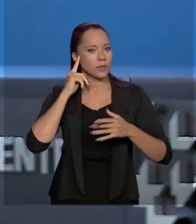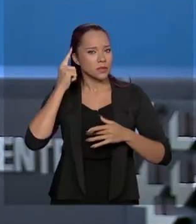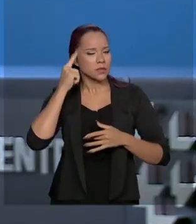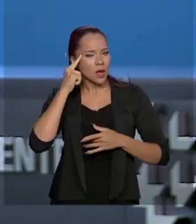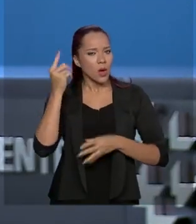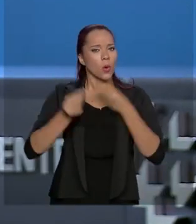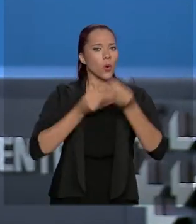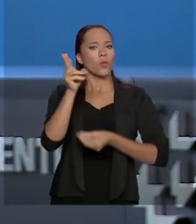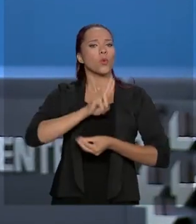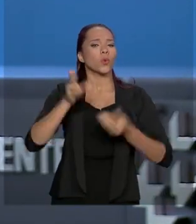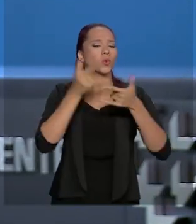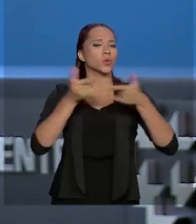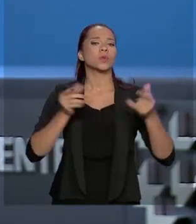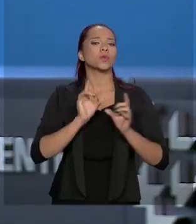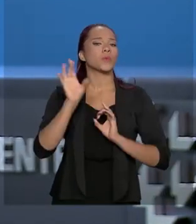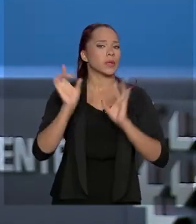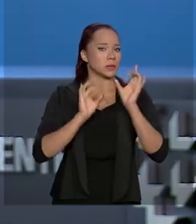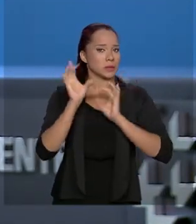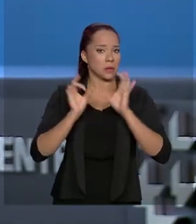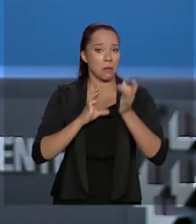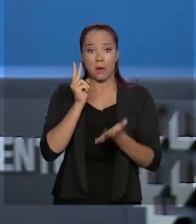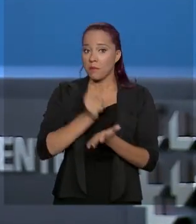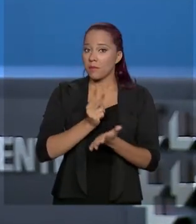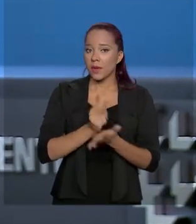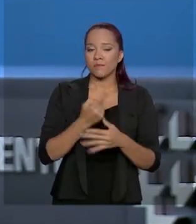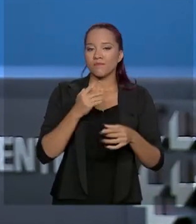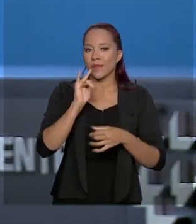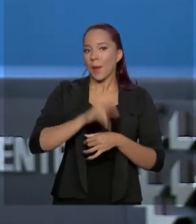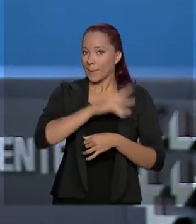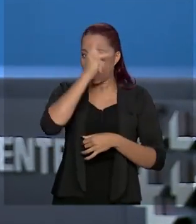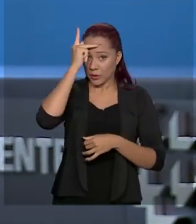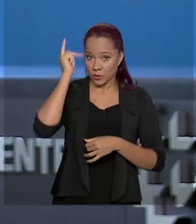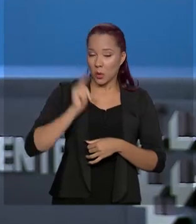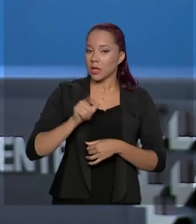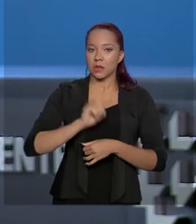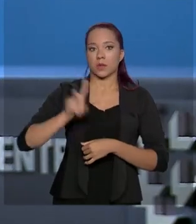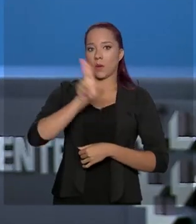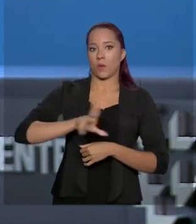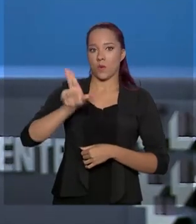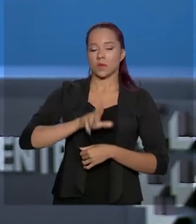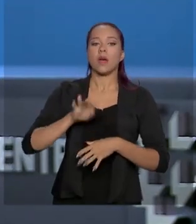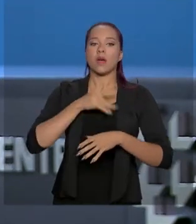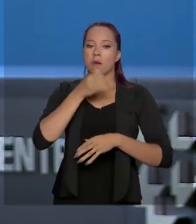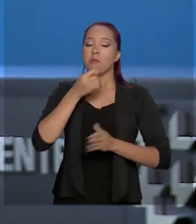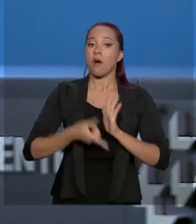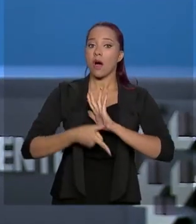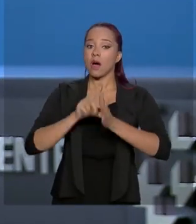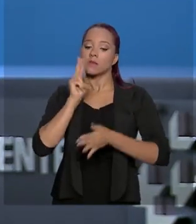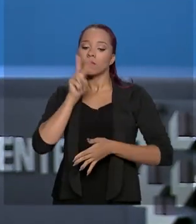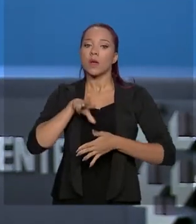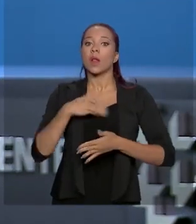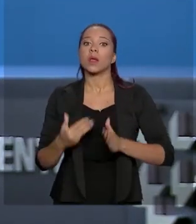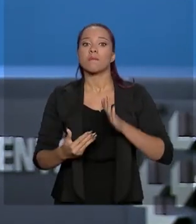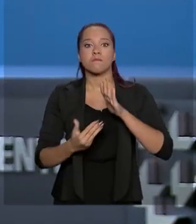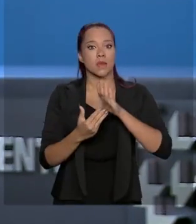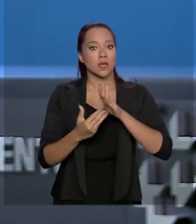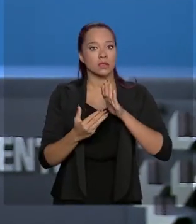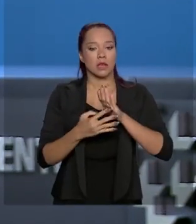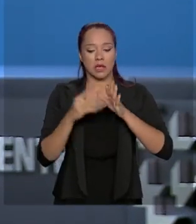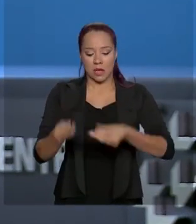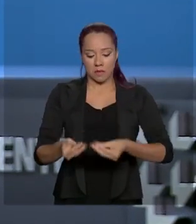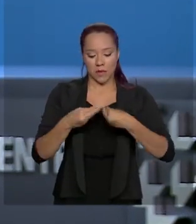uso do cheque especial. Mesmo que seja uma pessoa que não utiliza, então verificar se o limite que está sendo